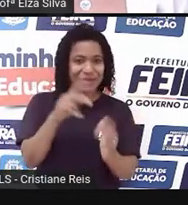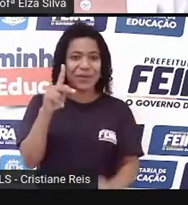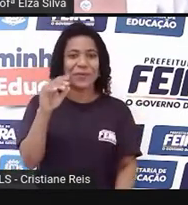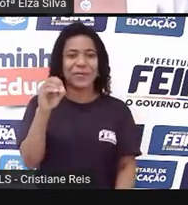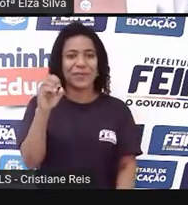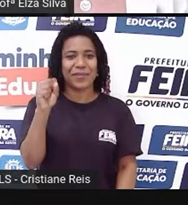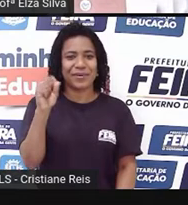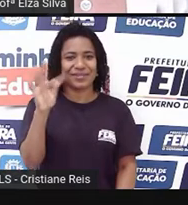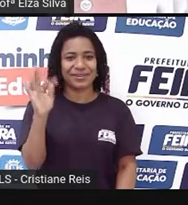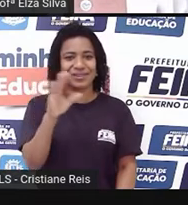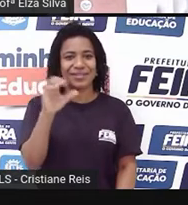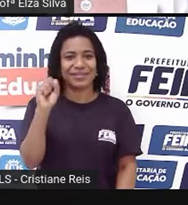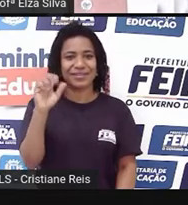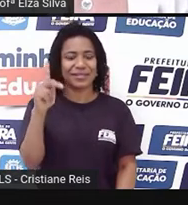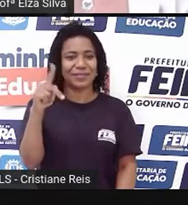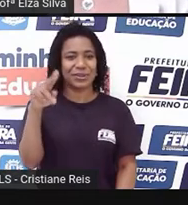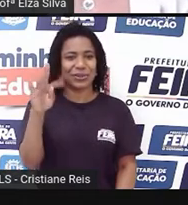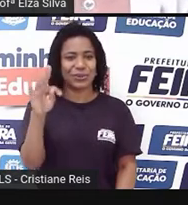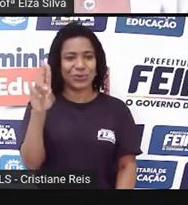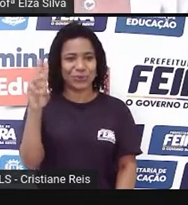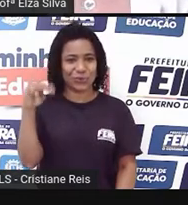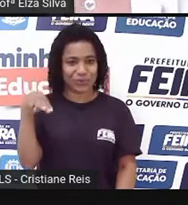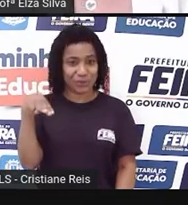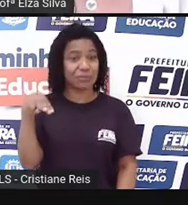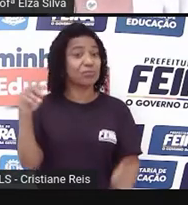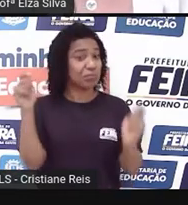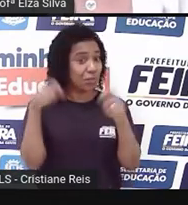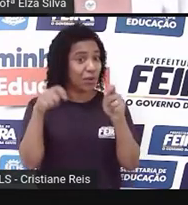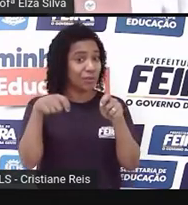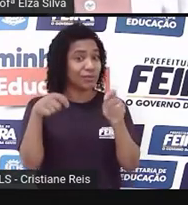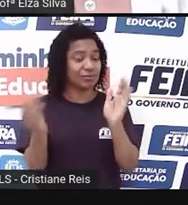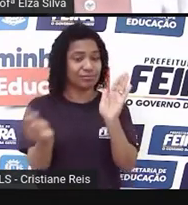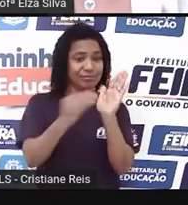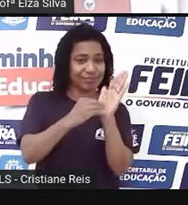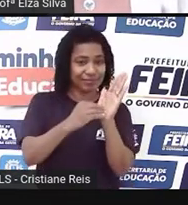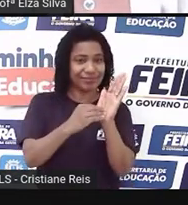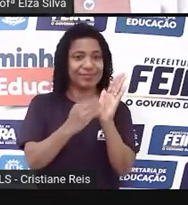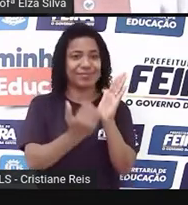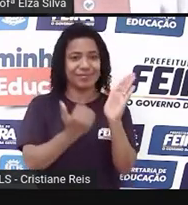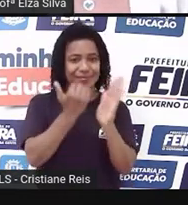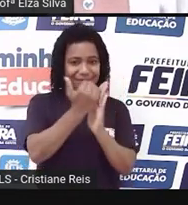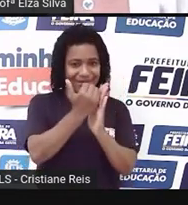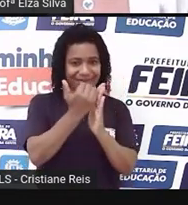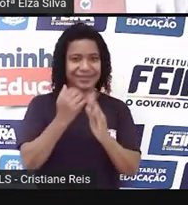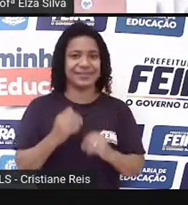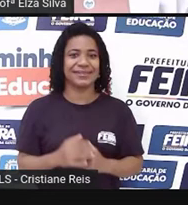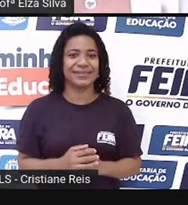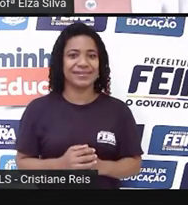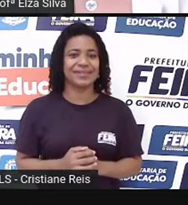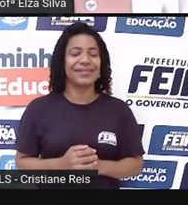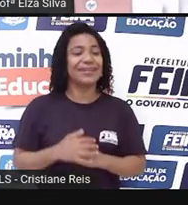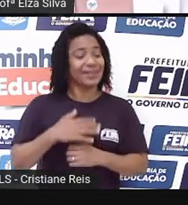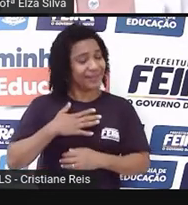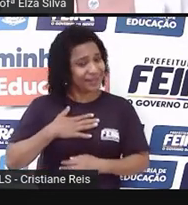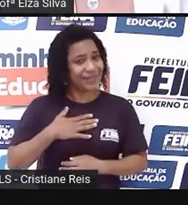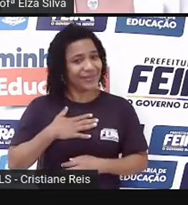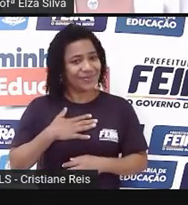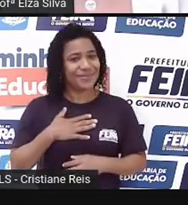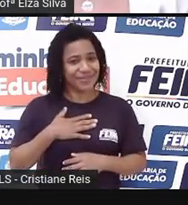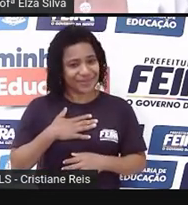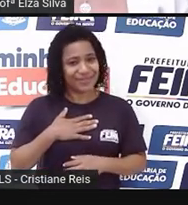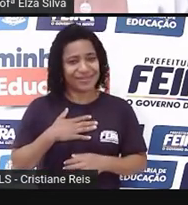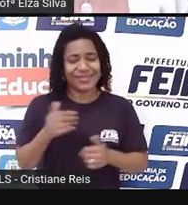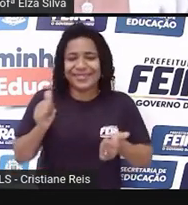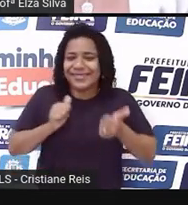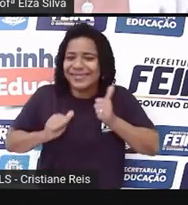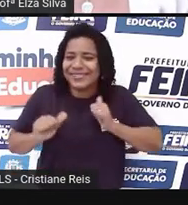-escripto, né? P.S. I'm excited to read your email. Eu estou ansiosa para ler